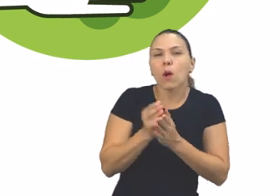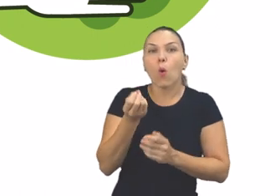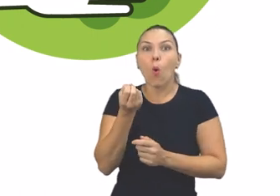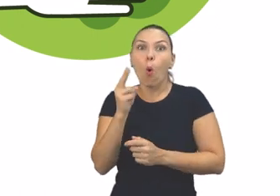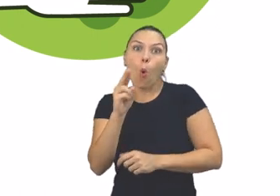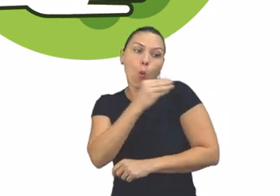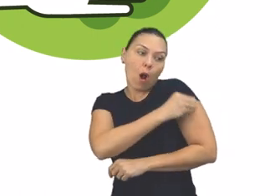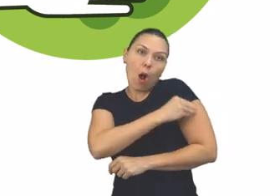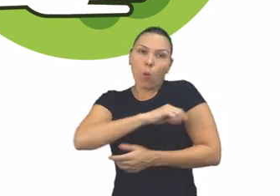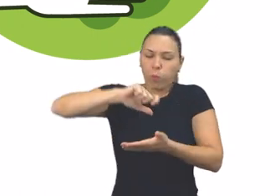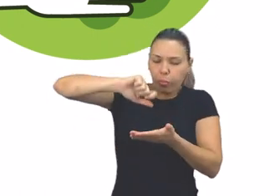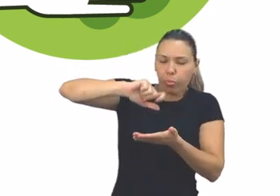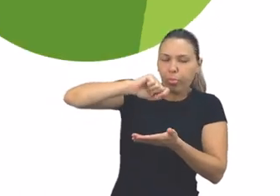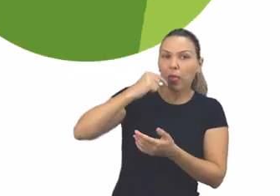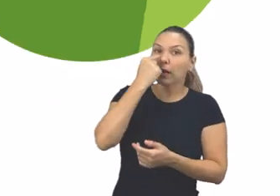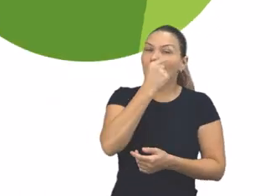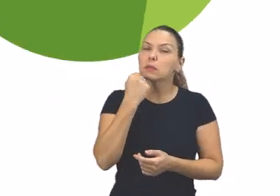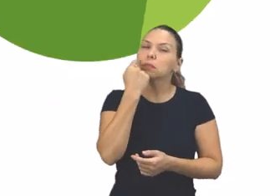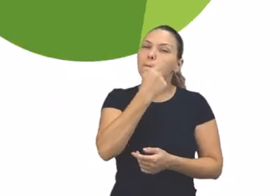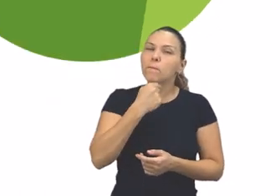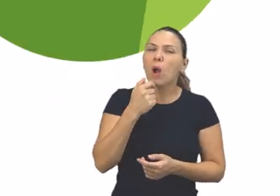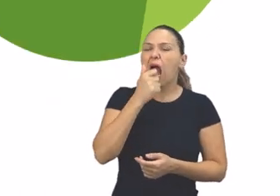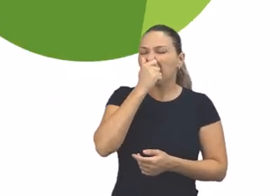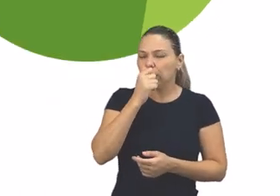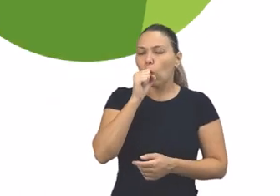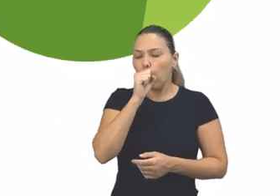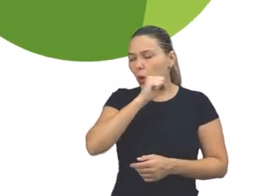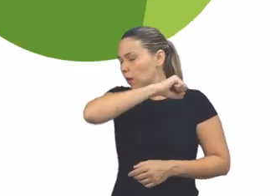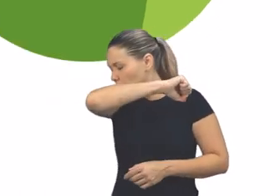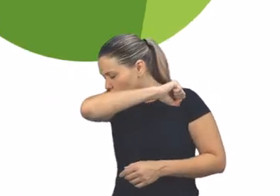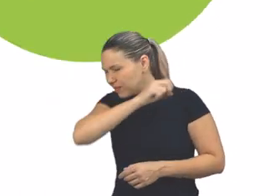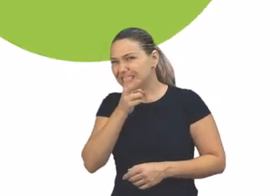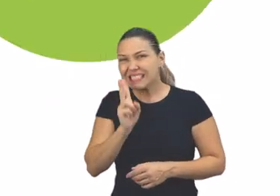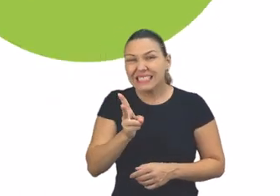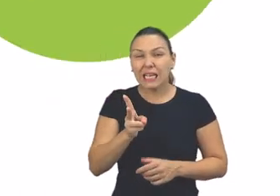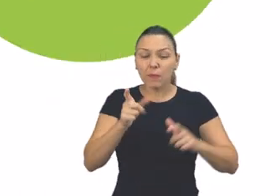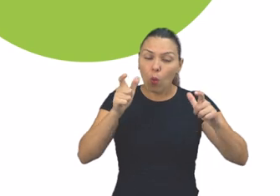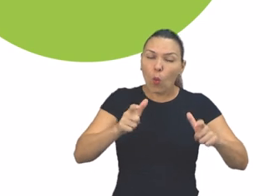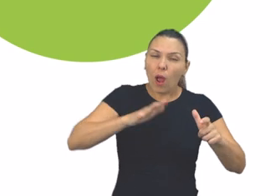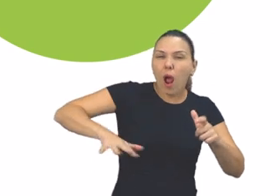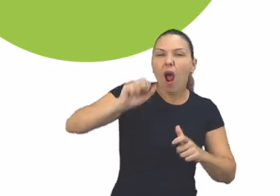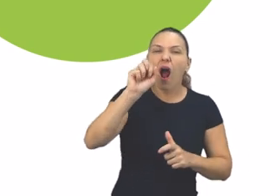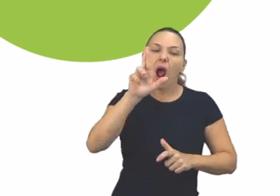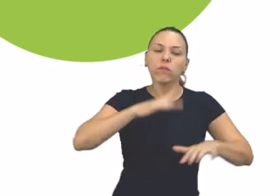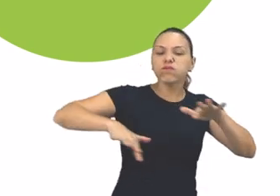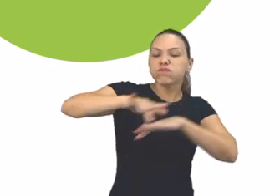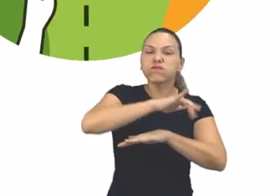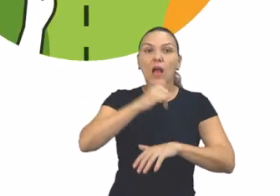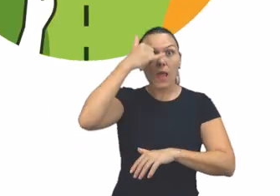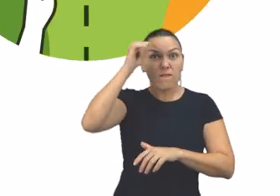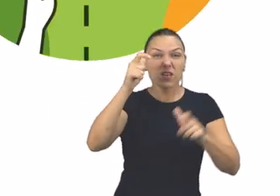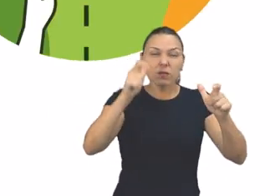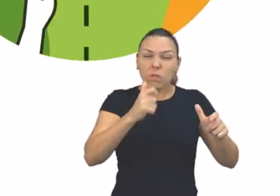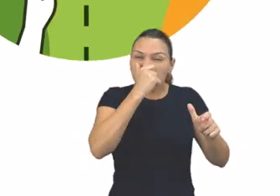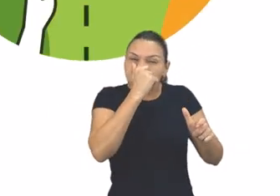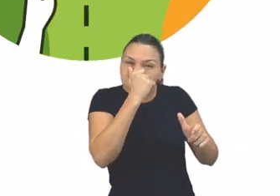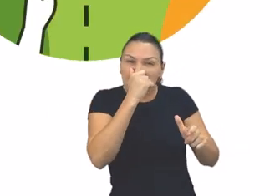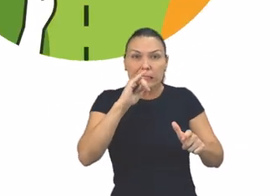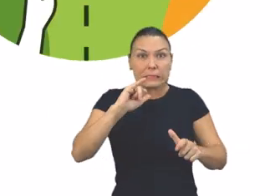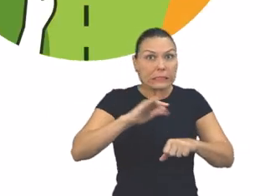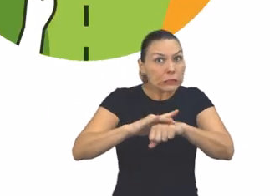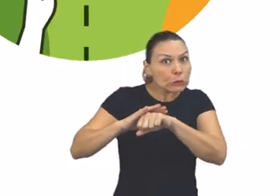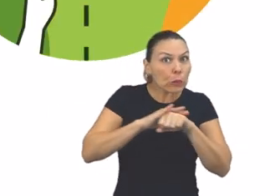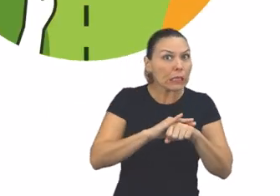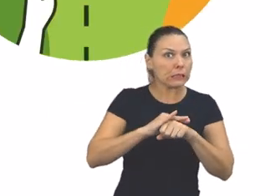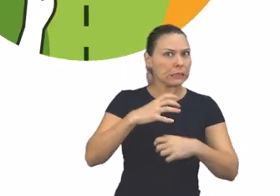água e sabão ou use álcool em gel. Cubra nariz e boca ao espirrar ou tossir. Mantenha os ambientes ventilados e evite aglomerações